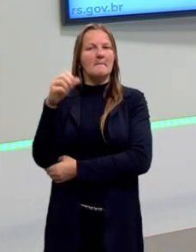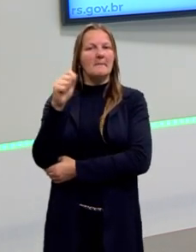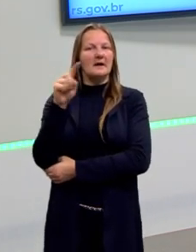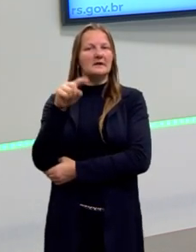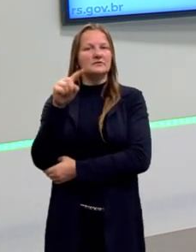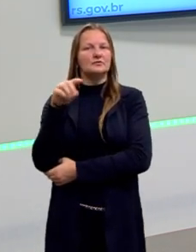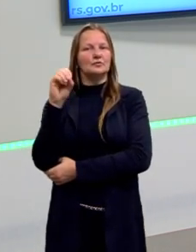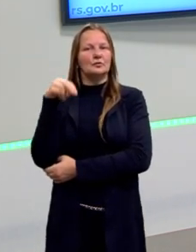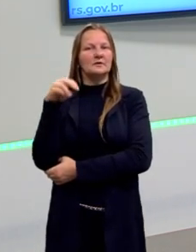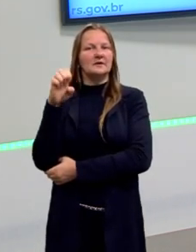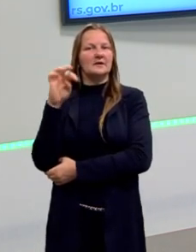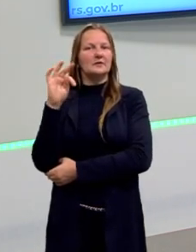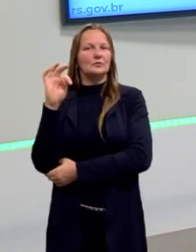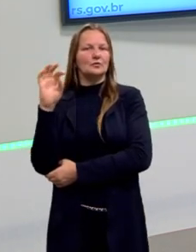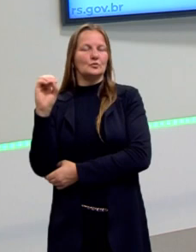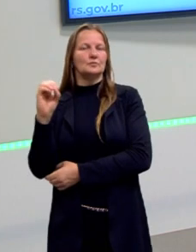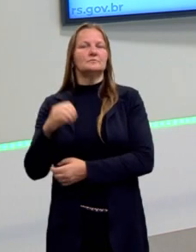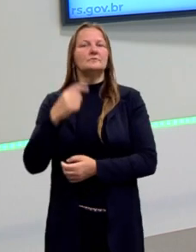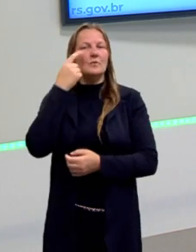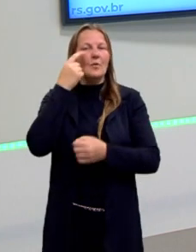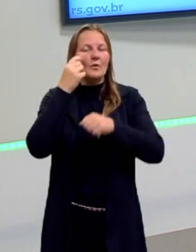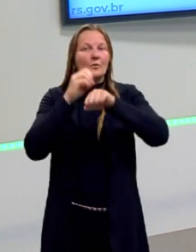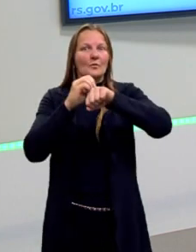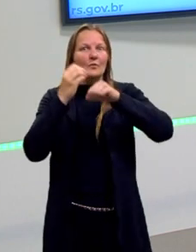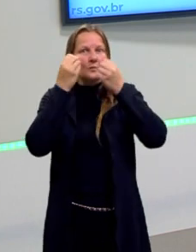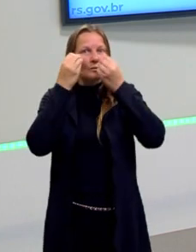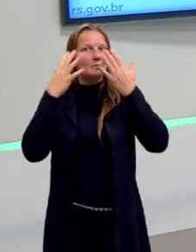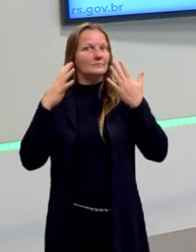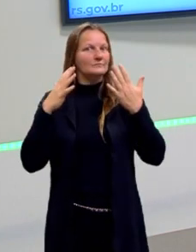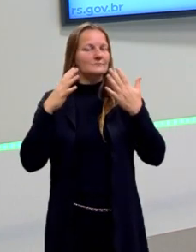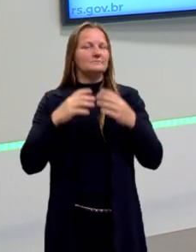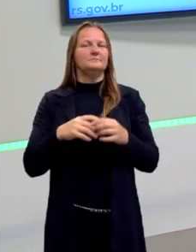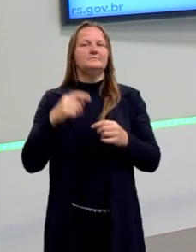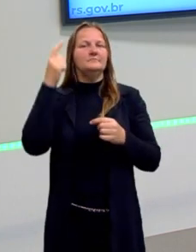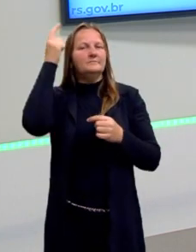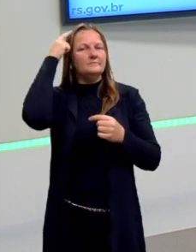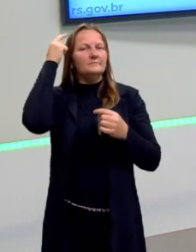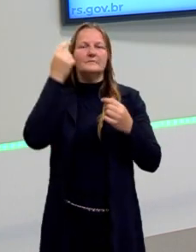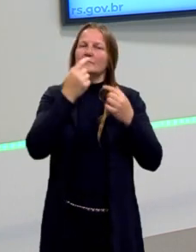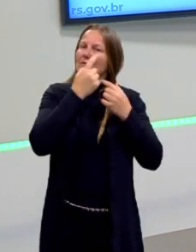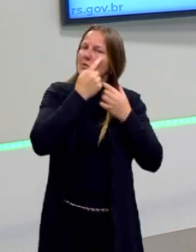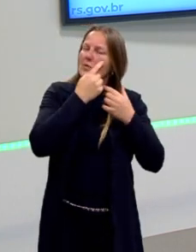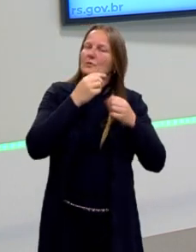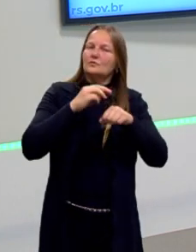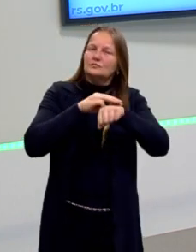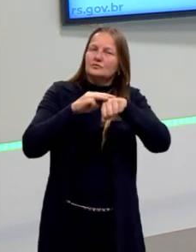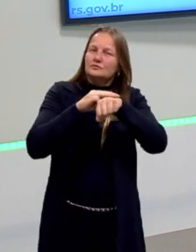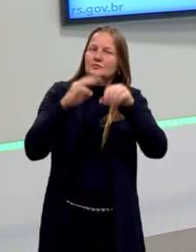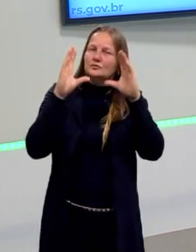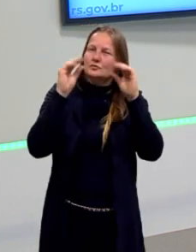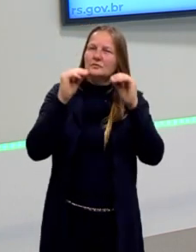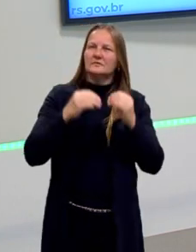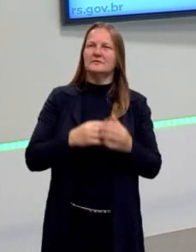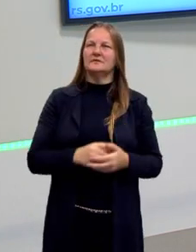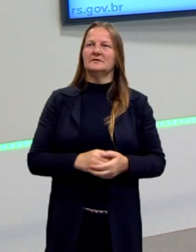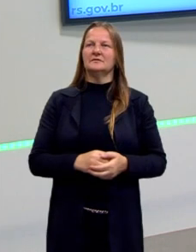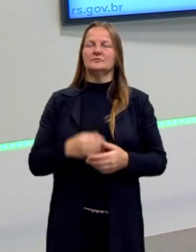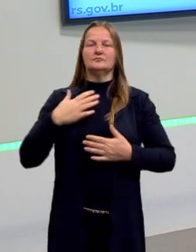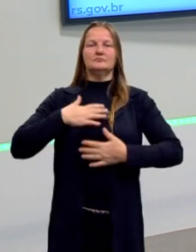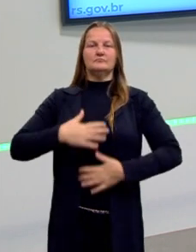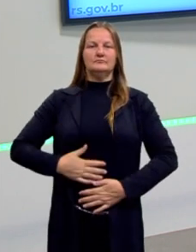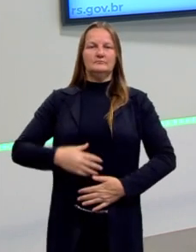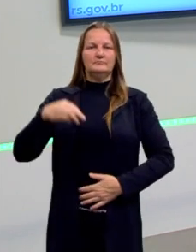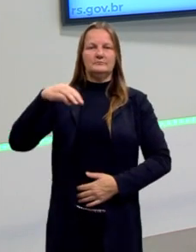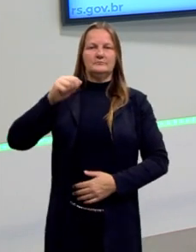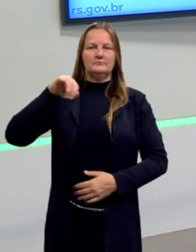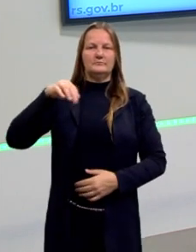sujeito de pele clara, tenho olhos e cabelos castanhos, cabelos bem claros, inclusive, estou vestindo uma camiseta